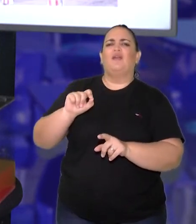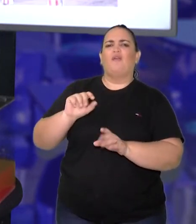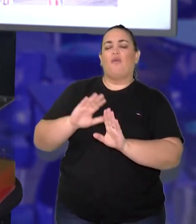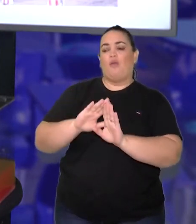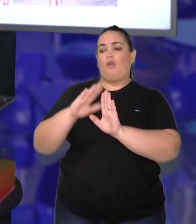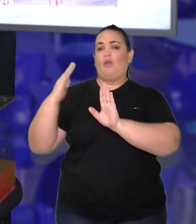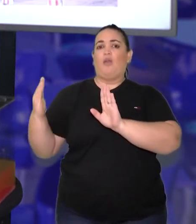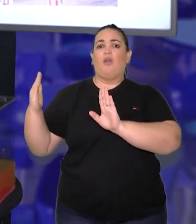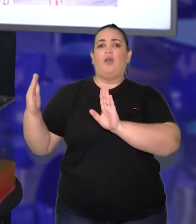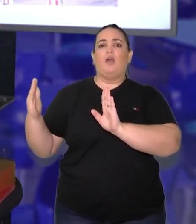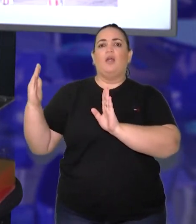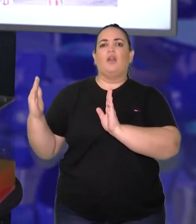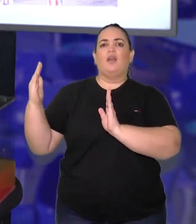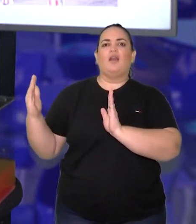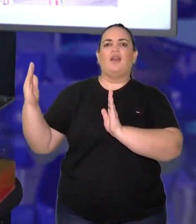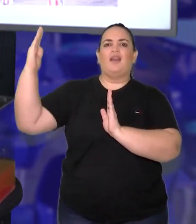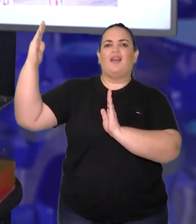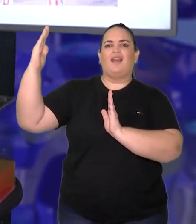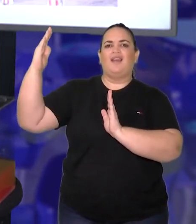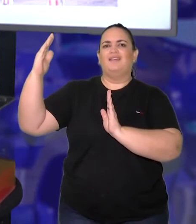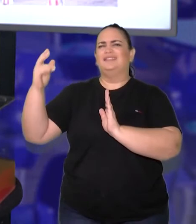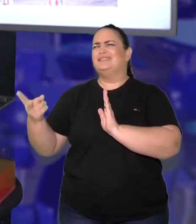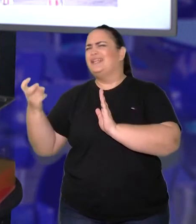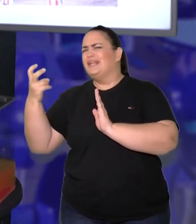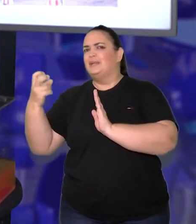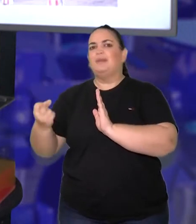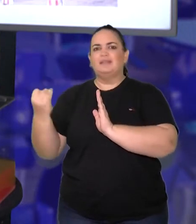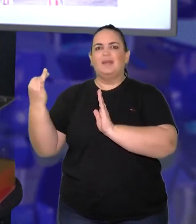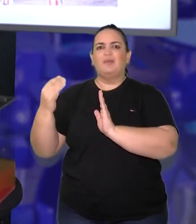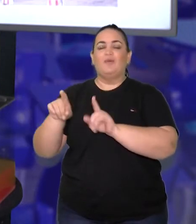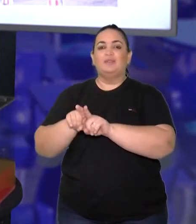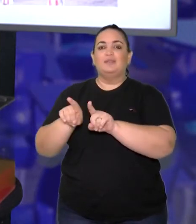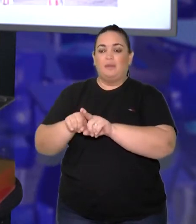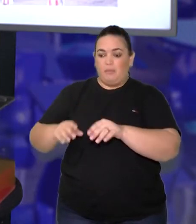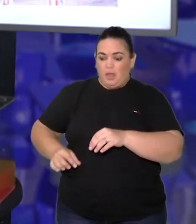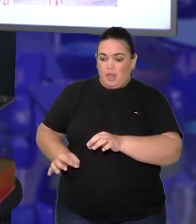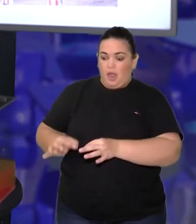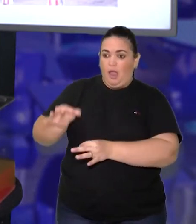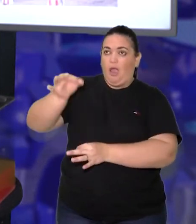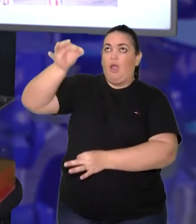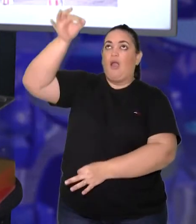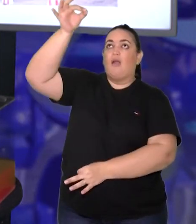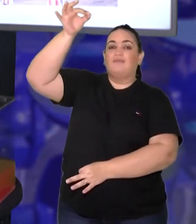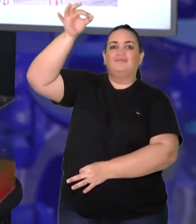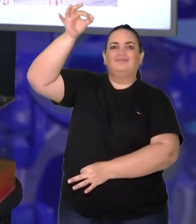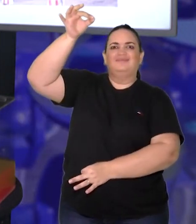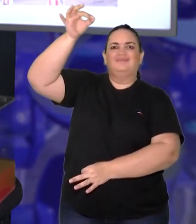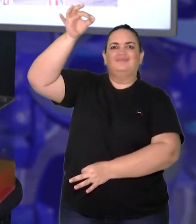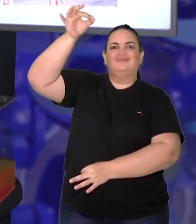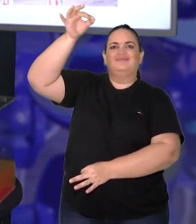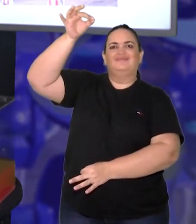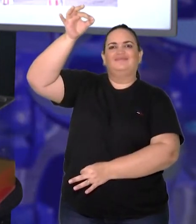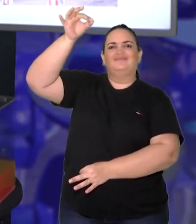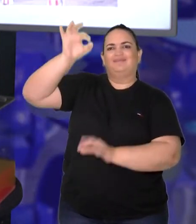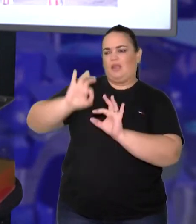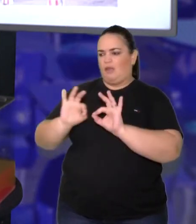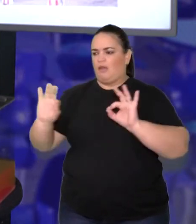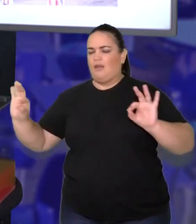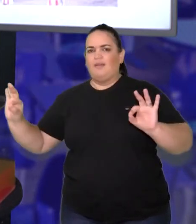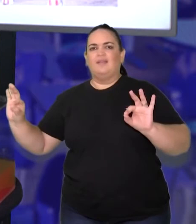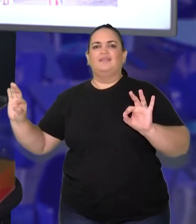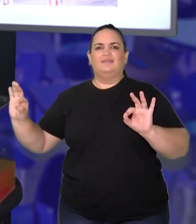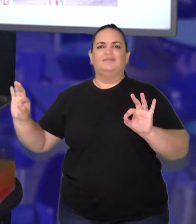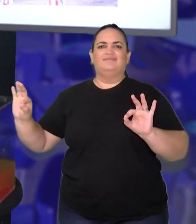lateral e também pode verificar a questão da altura. E daí que surge a questão das dimensões, tá?